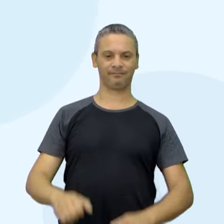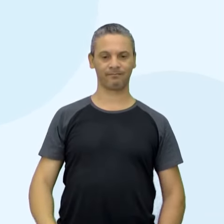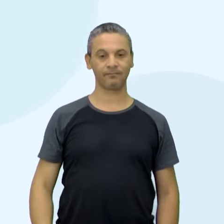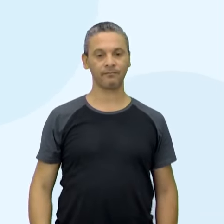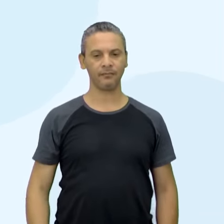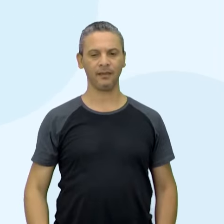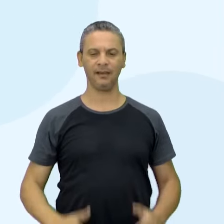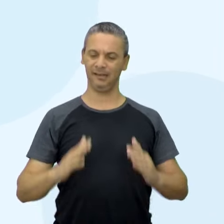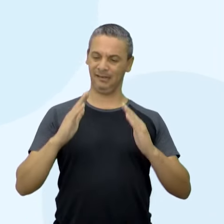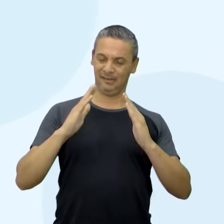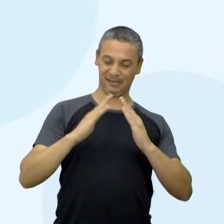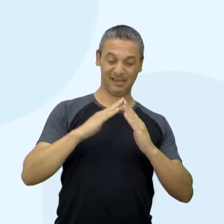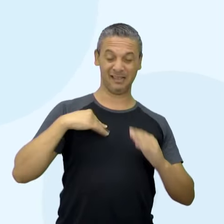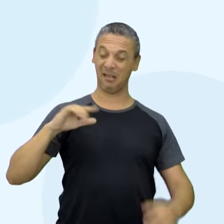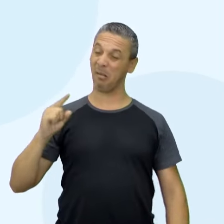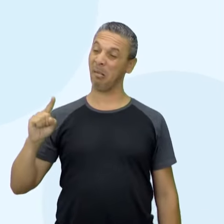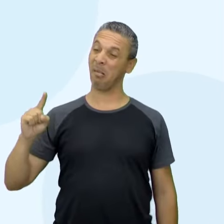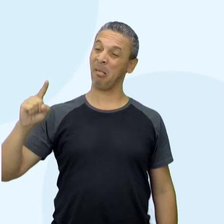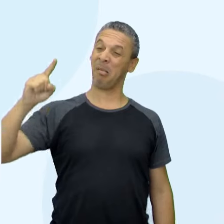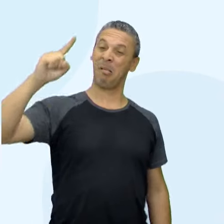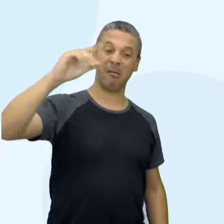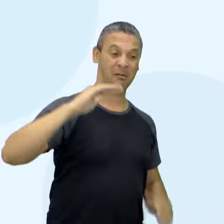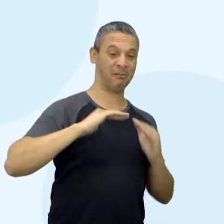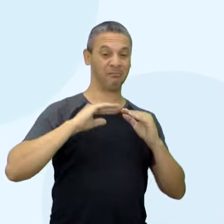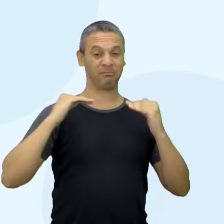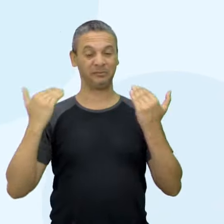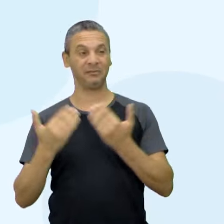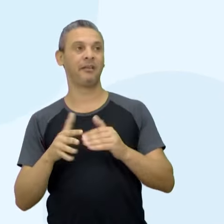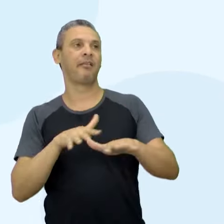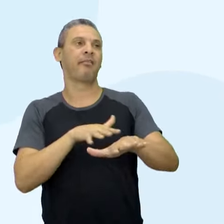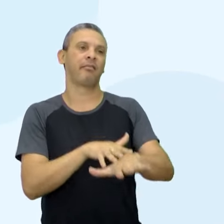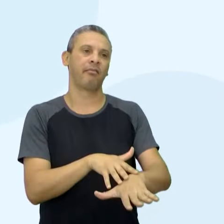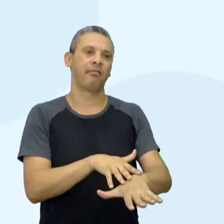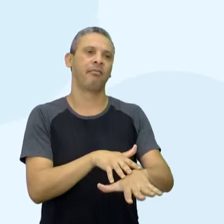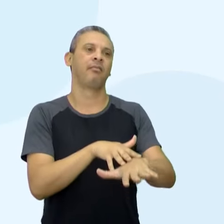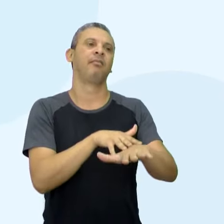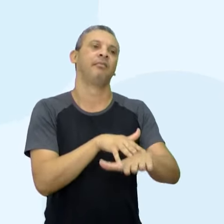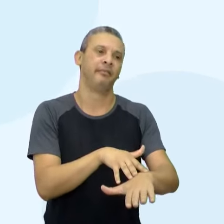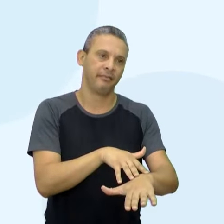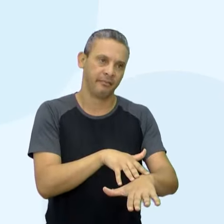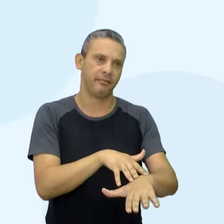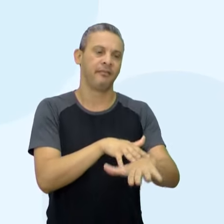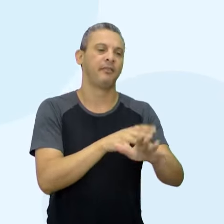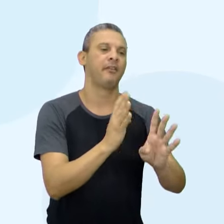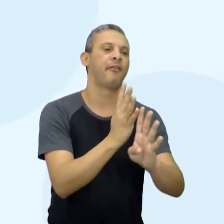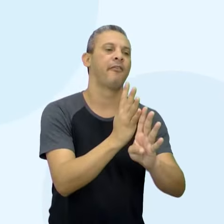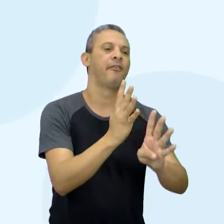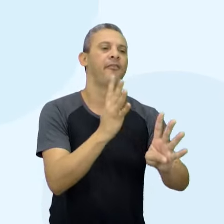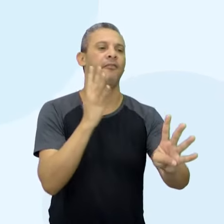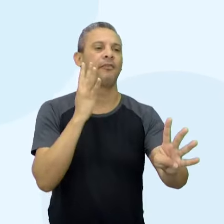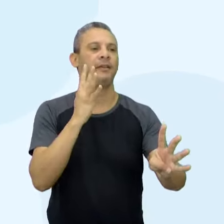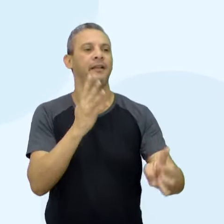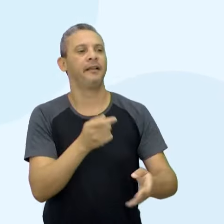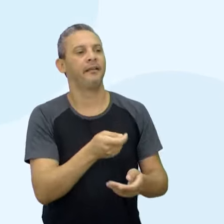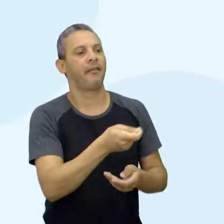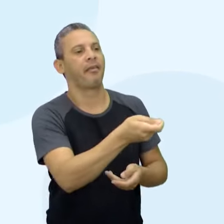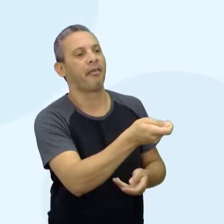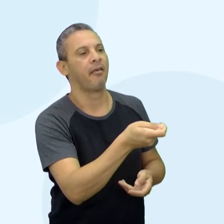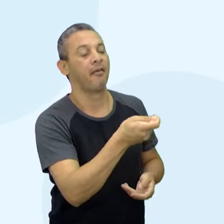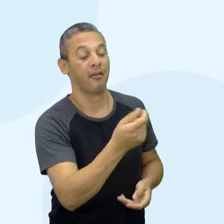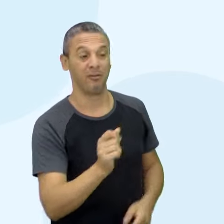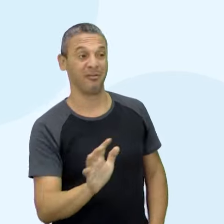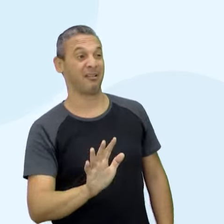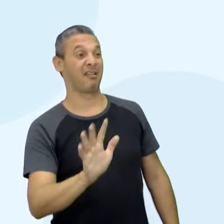Moramos muito longe do local da partida. Trânsito complicado, congestionamento, fila para comprar o ingresso, preço